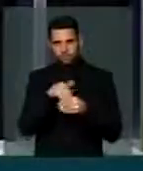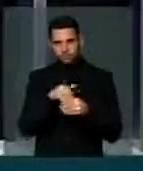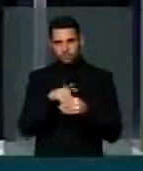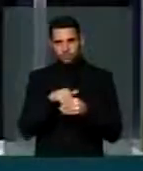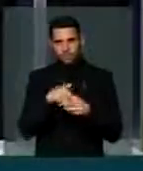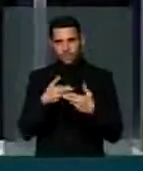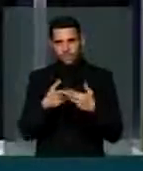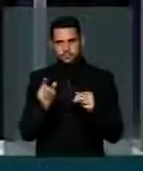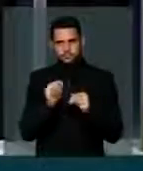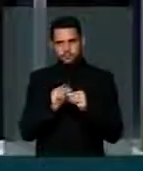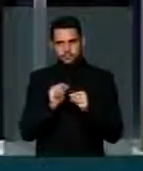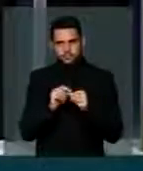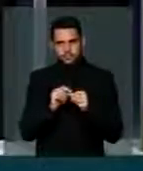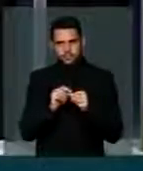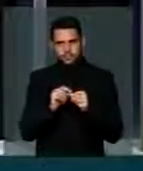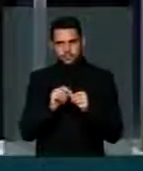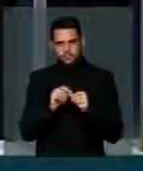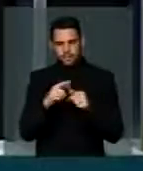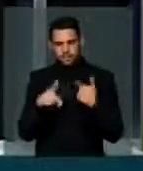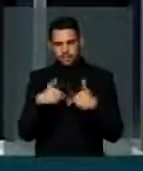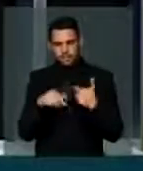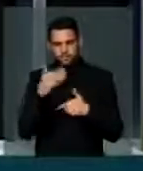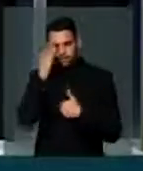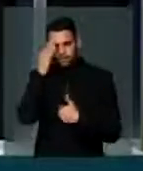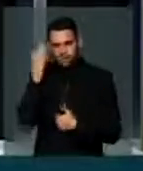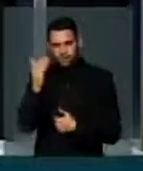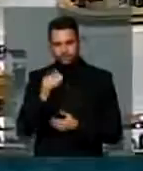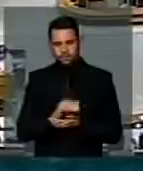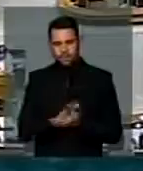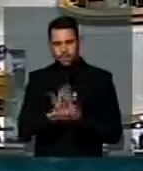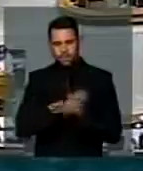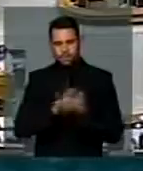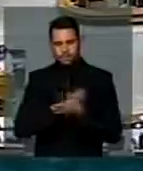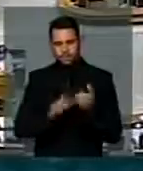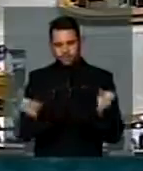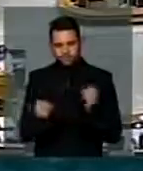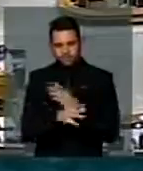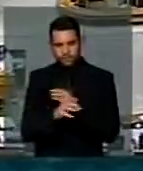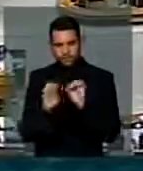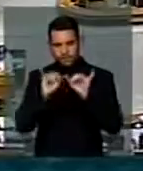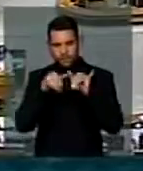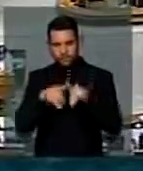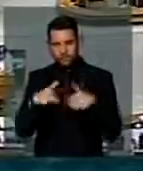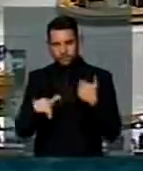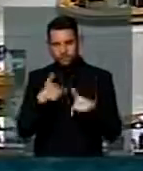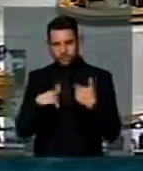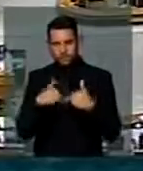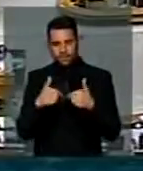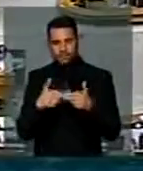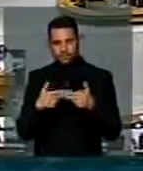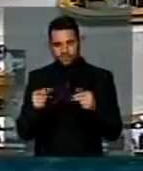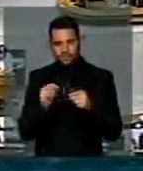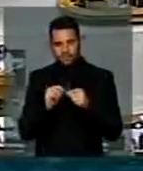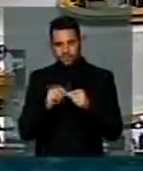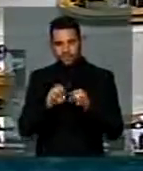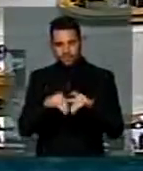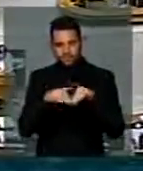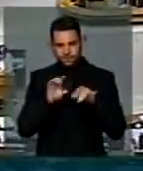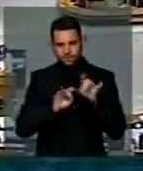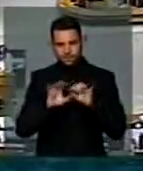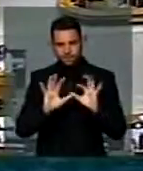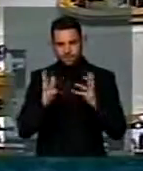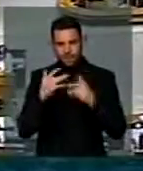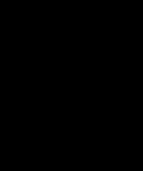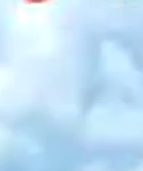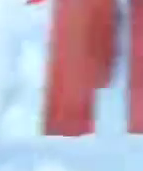que sou a favor dos trabalhadores do nosso país. Muito obrigado, Muito bem. Nada mais havendo a tratar, vou encerrar os trabalhos. Antes, convocando sessão deliberativa